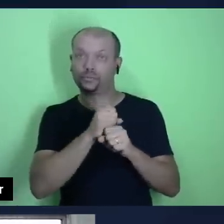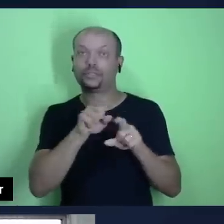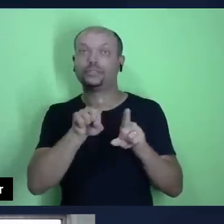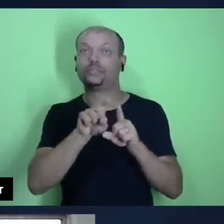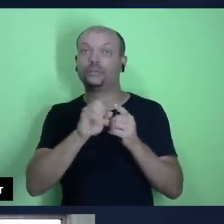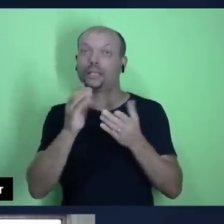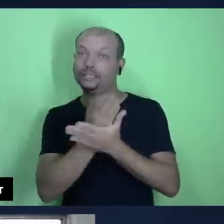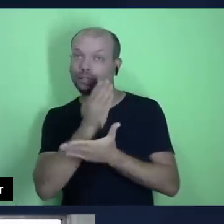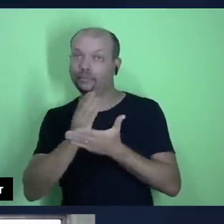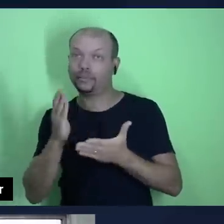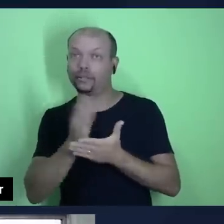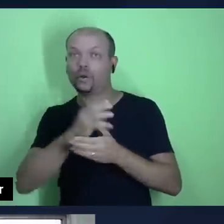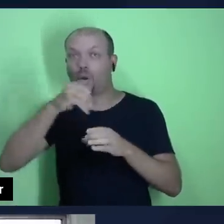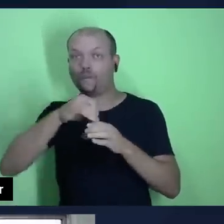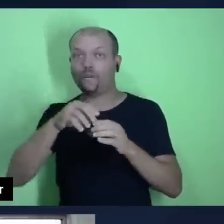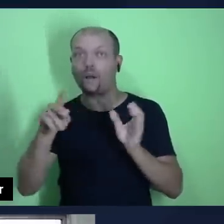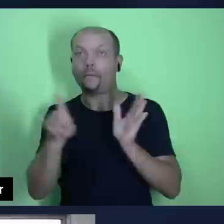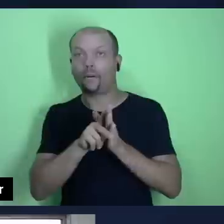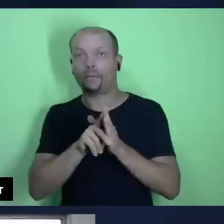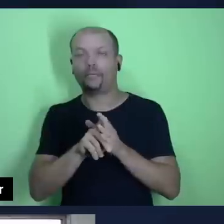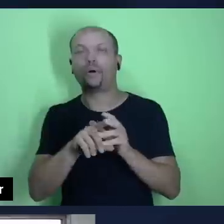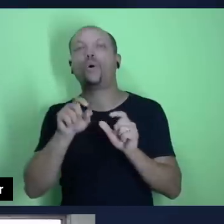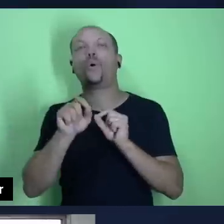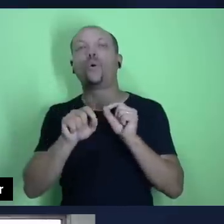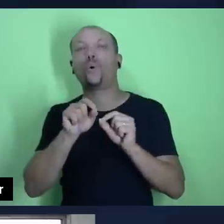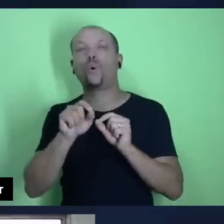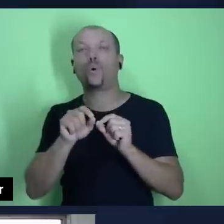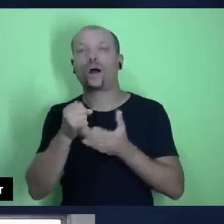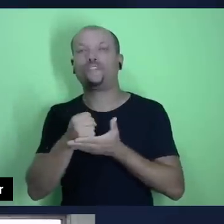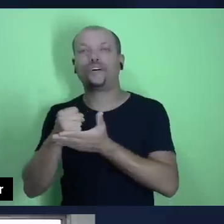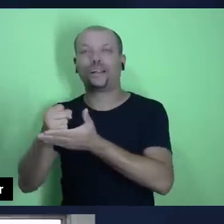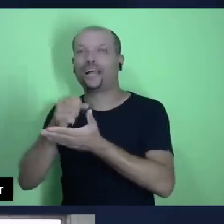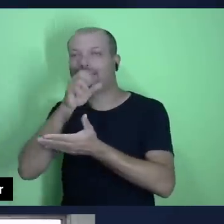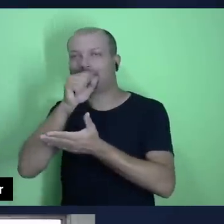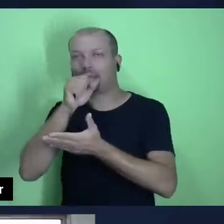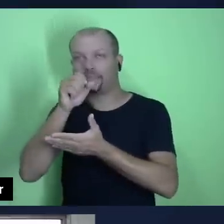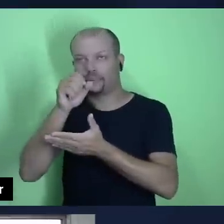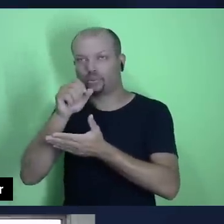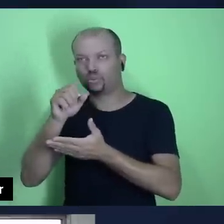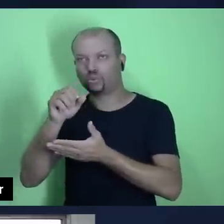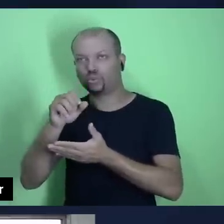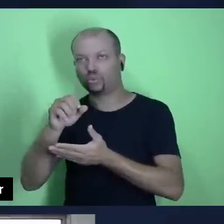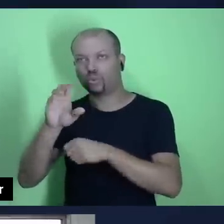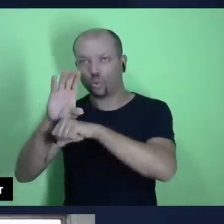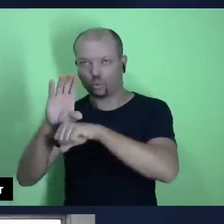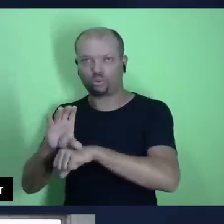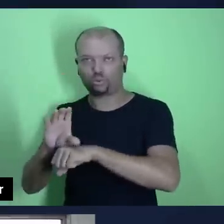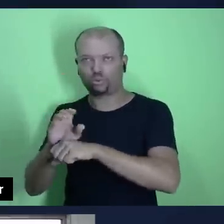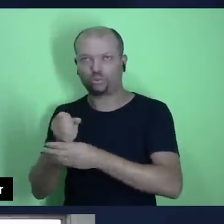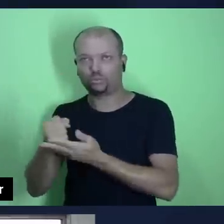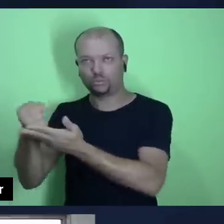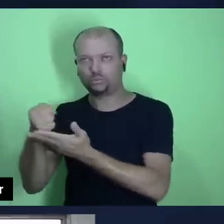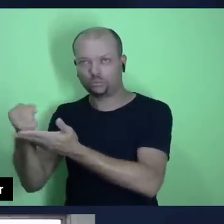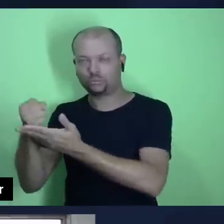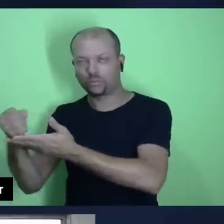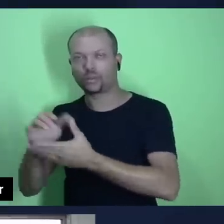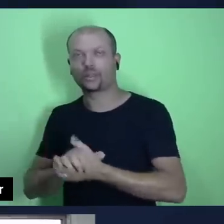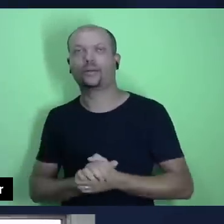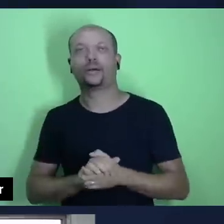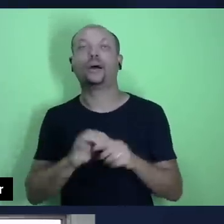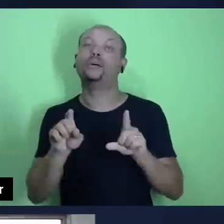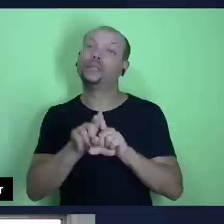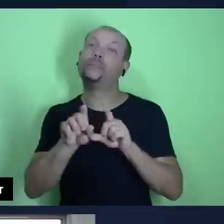as devidas ofertas. Aquela oferta que ele vai levar a cada a cada culto, aquela oferta que talvez seja diante de algum